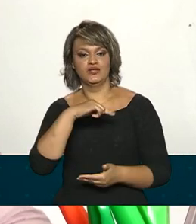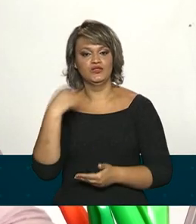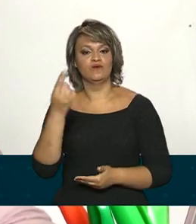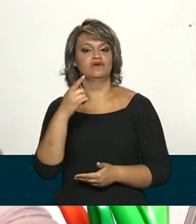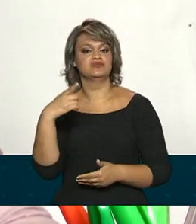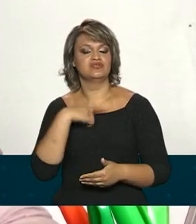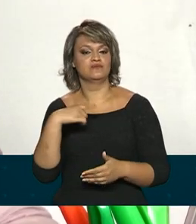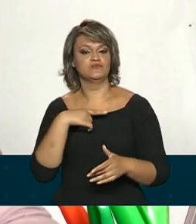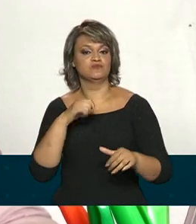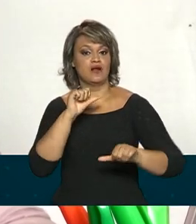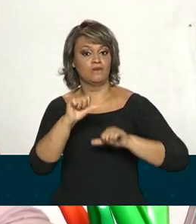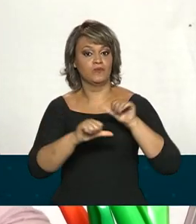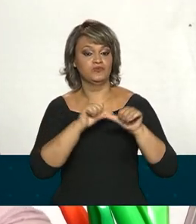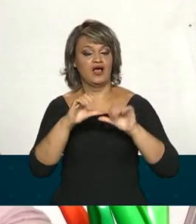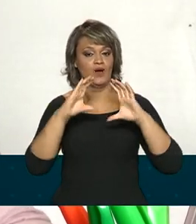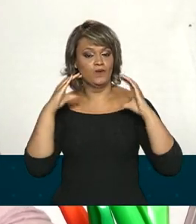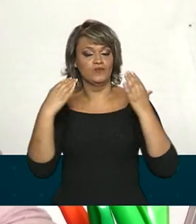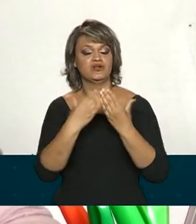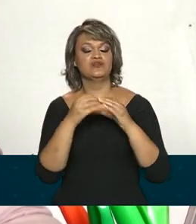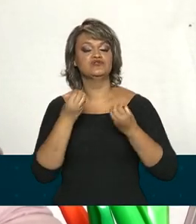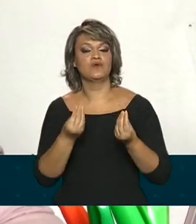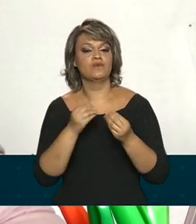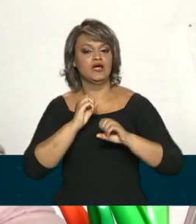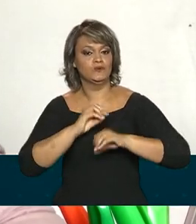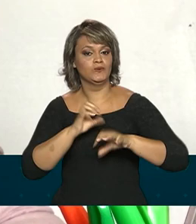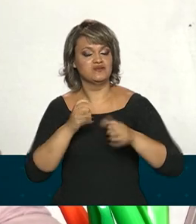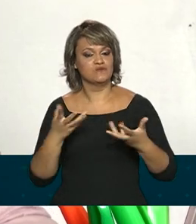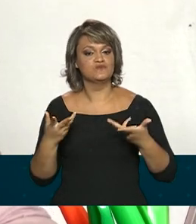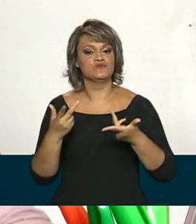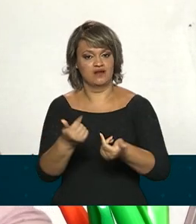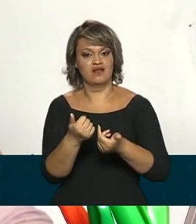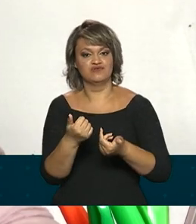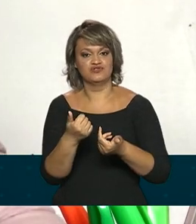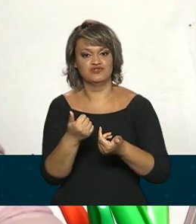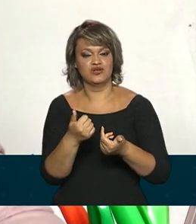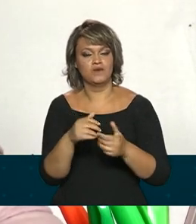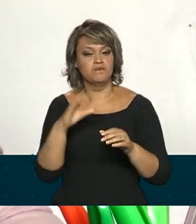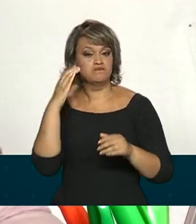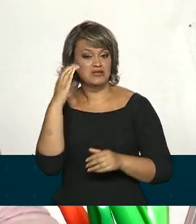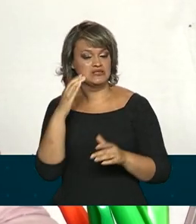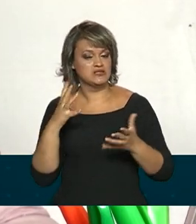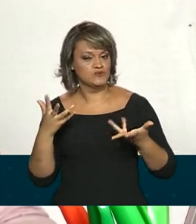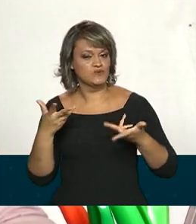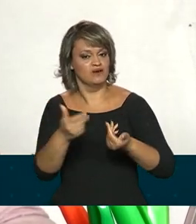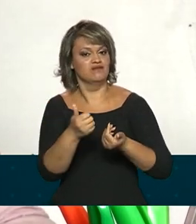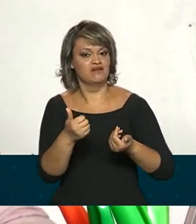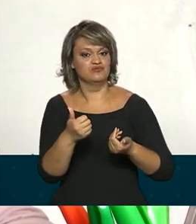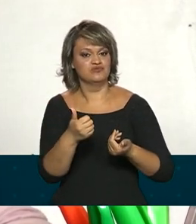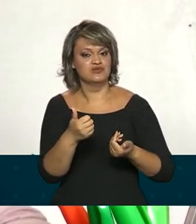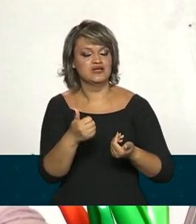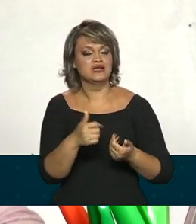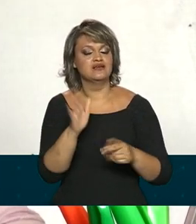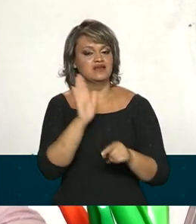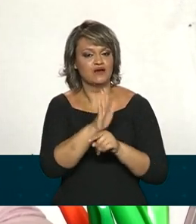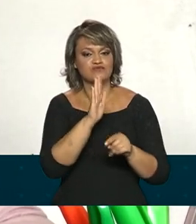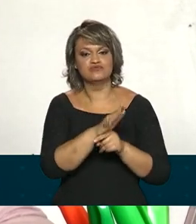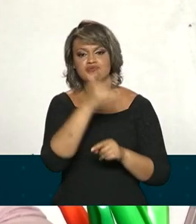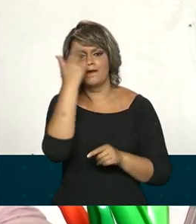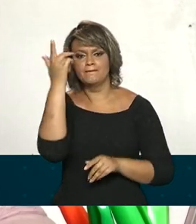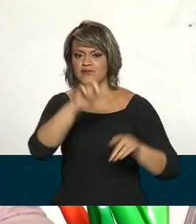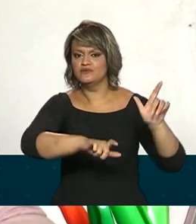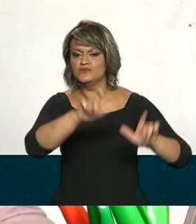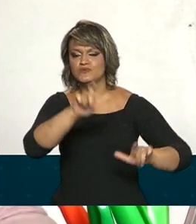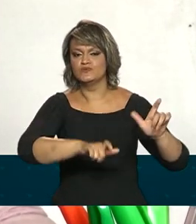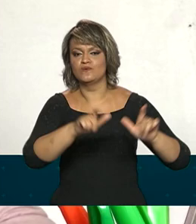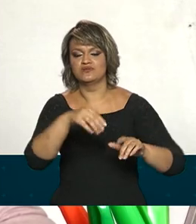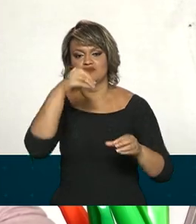de mudar a nossa comunidade a partir de uma educação de qualidade, uma ciência de qualidade que beneficia pessoas